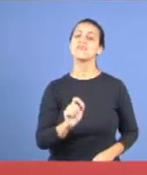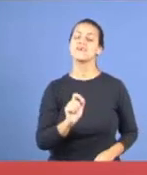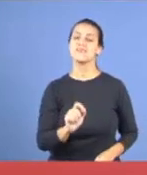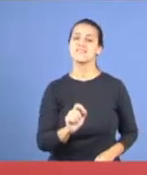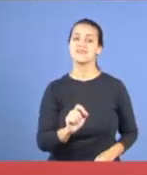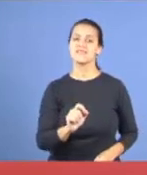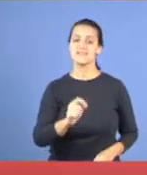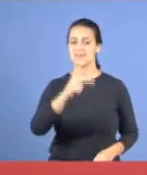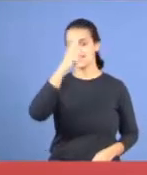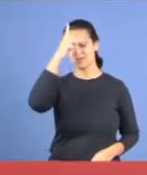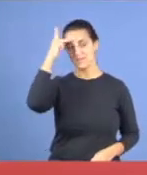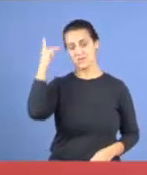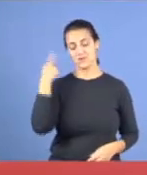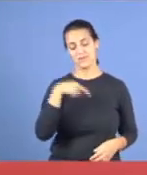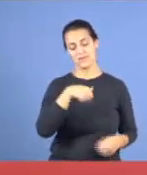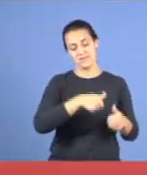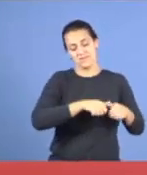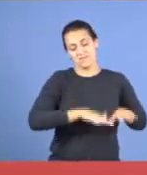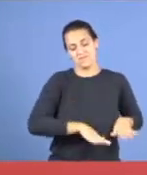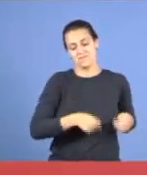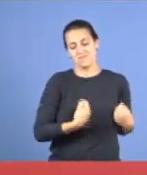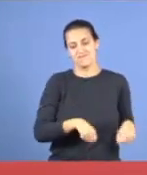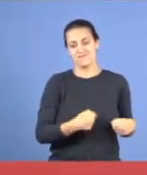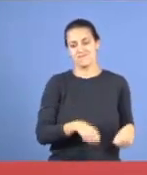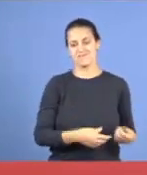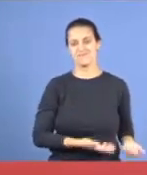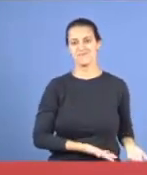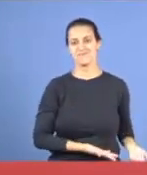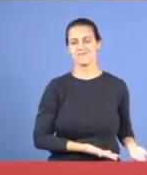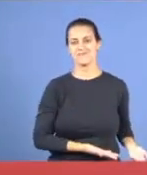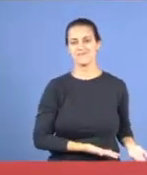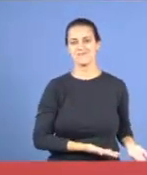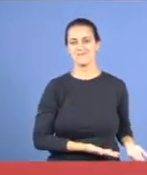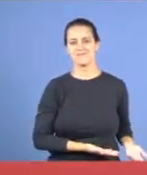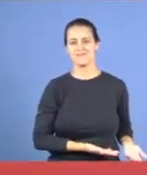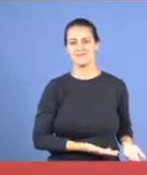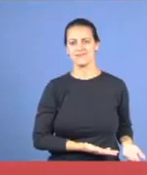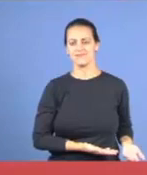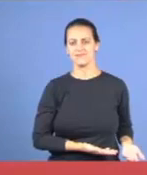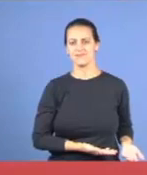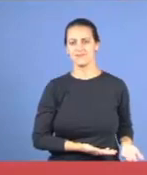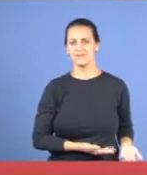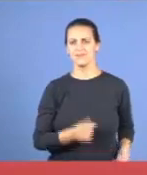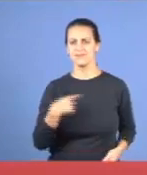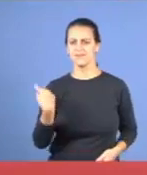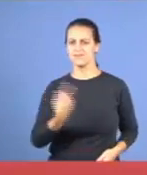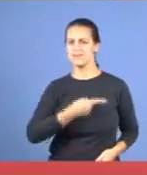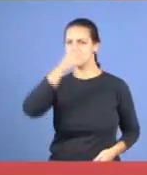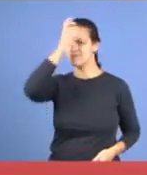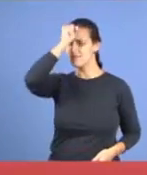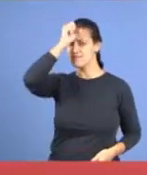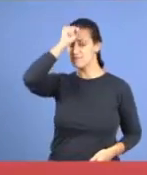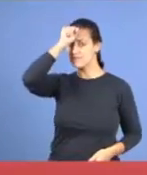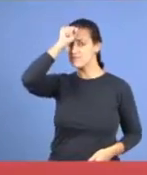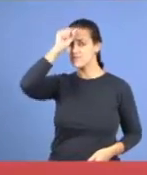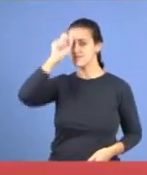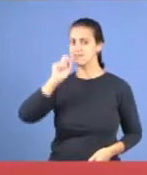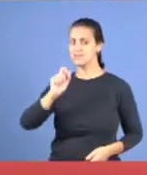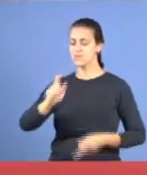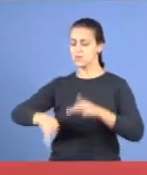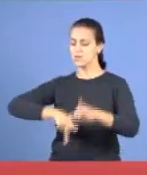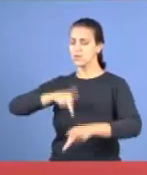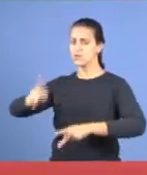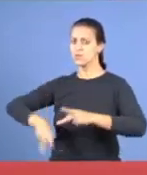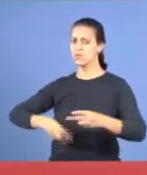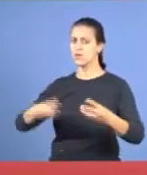para aqueles, que vão precisar, aquilo que nós estamos, aqui, Israel, que conhece, o livro de Neemias, não sabe,